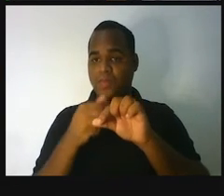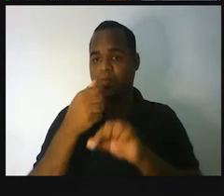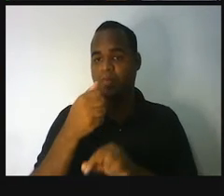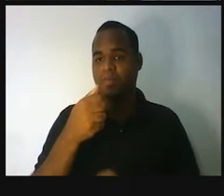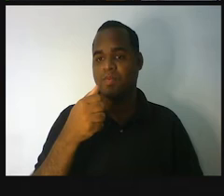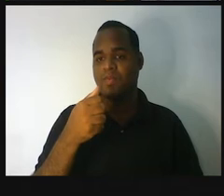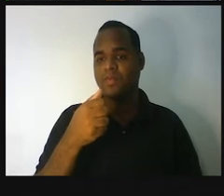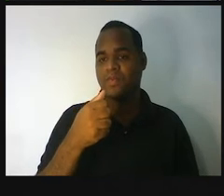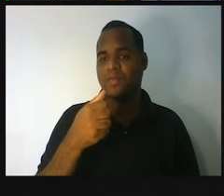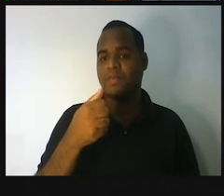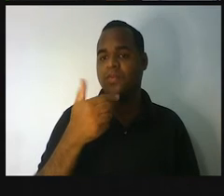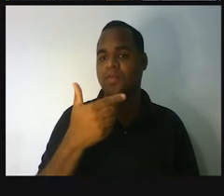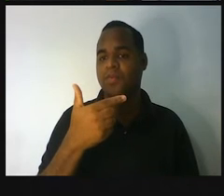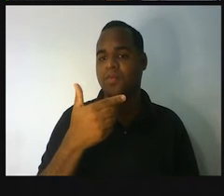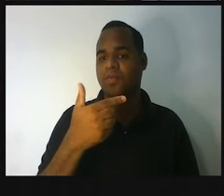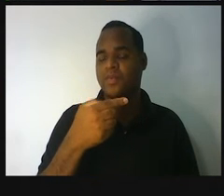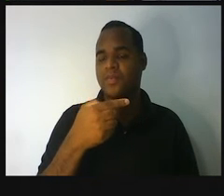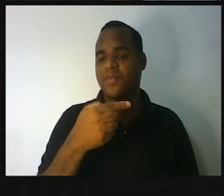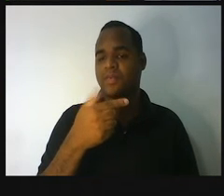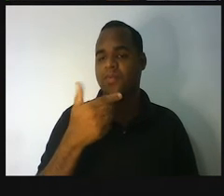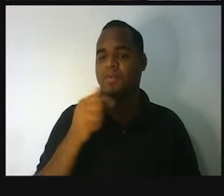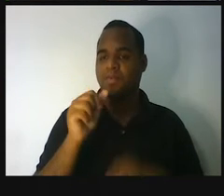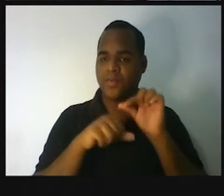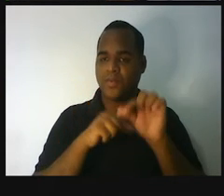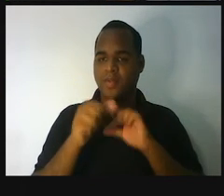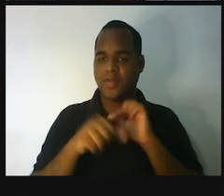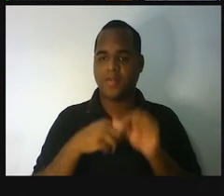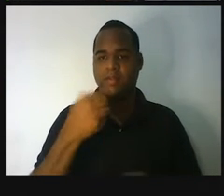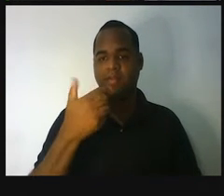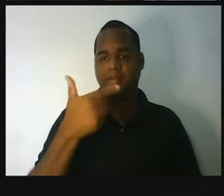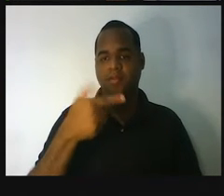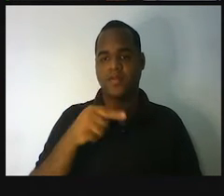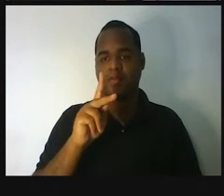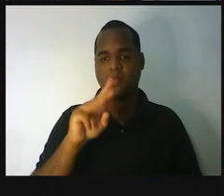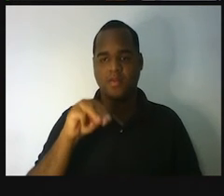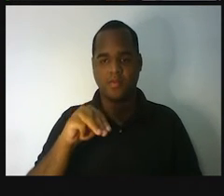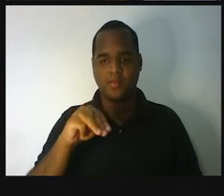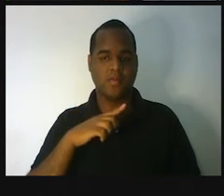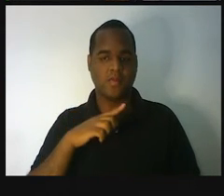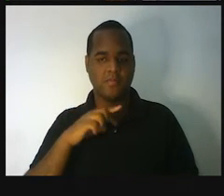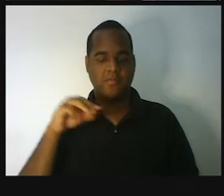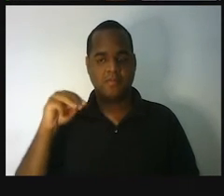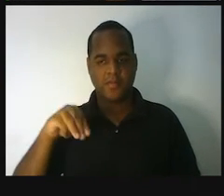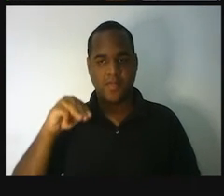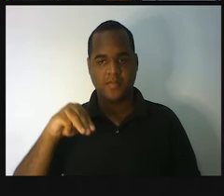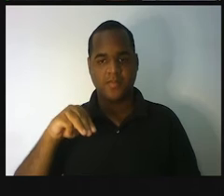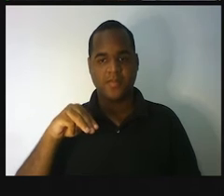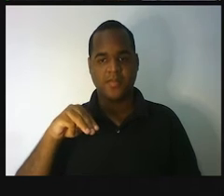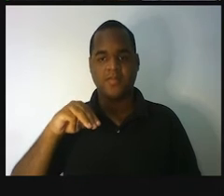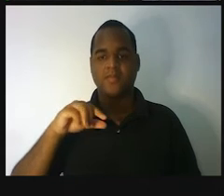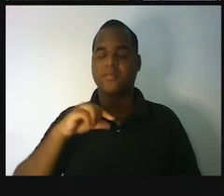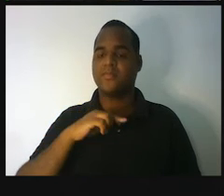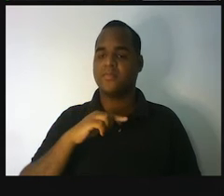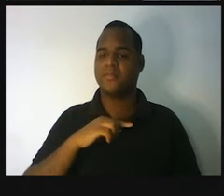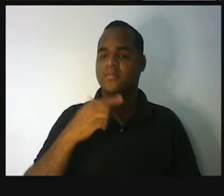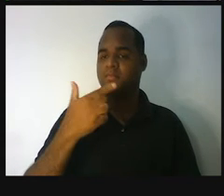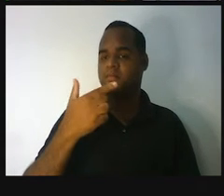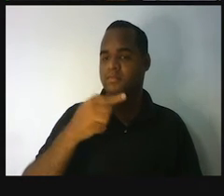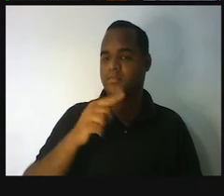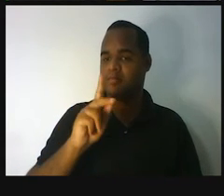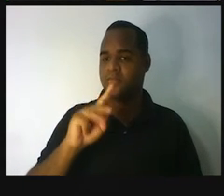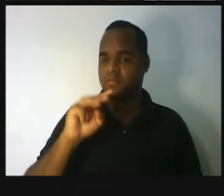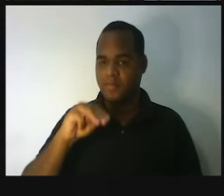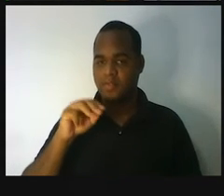quilômetros para metros. Conversão significa mudar. Então, eu vou mudar dezessete quilômetros